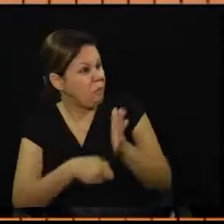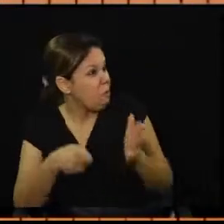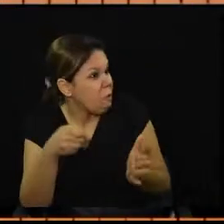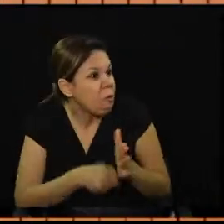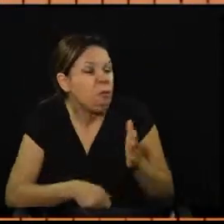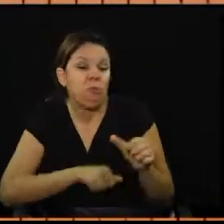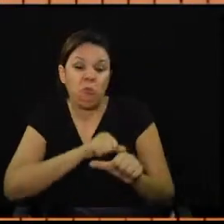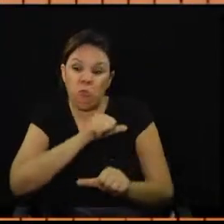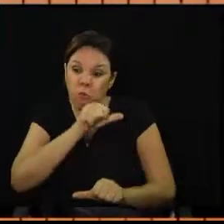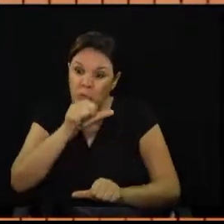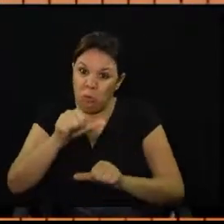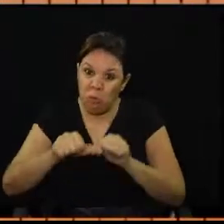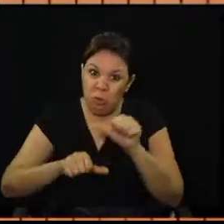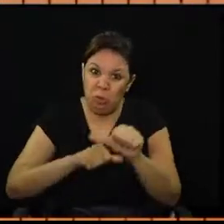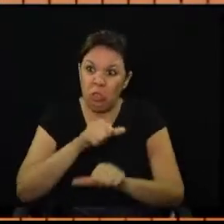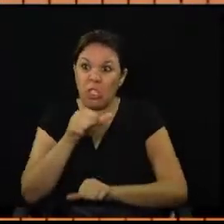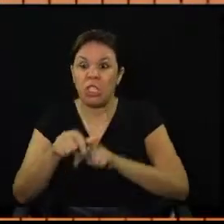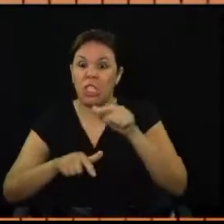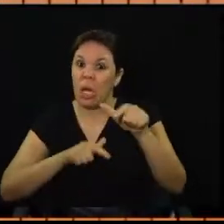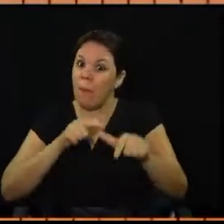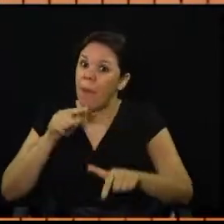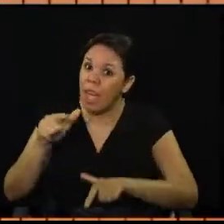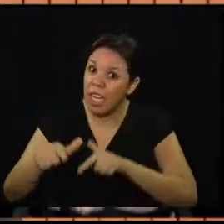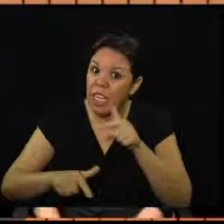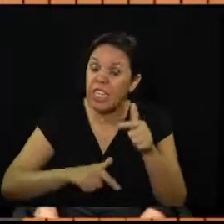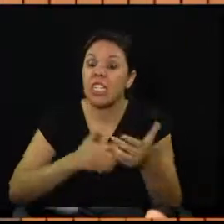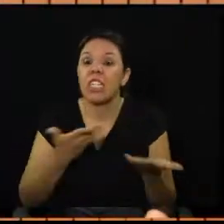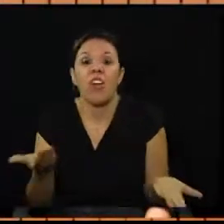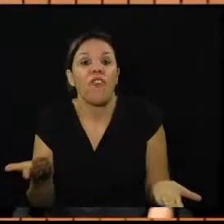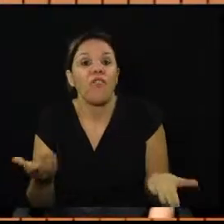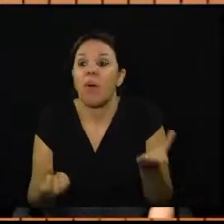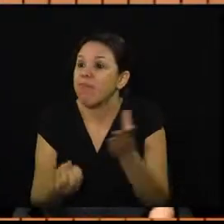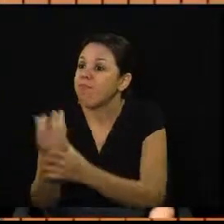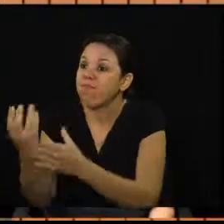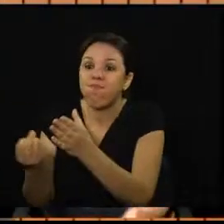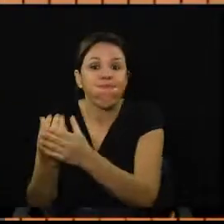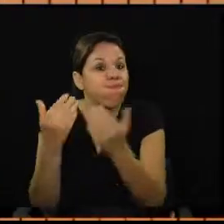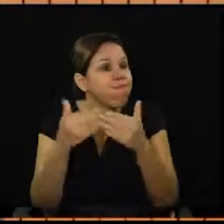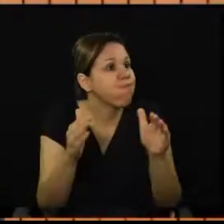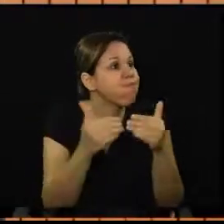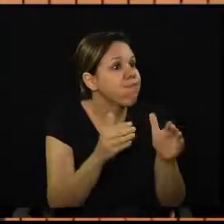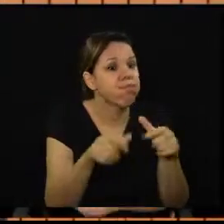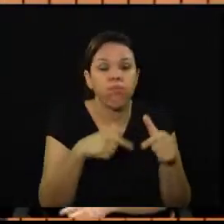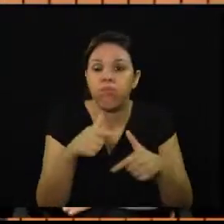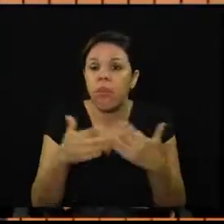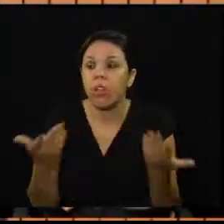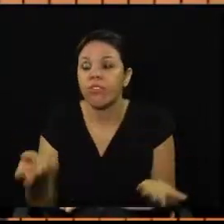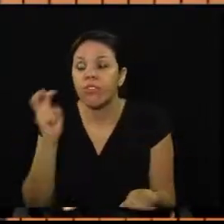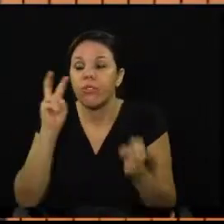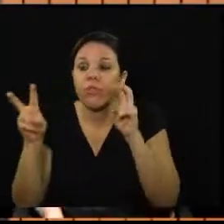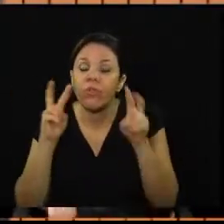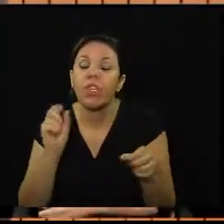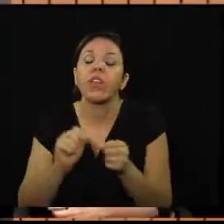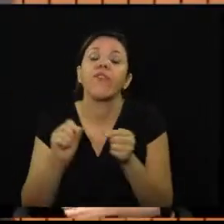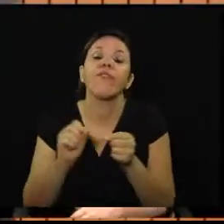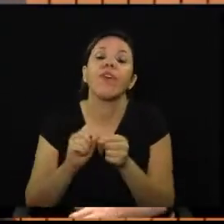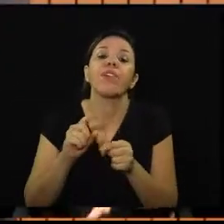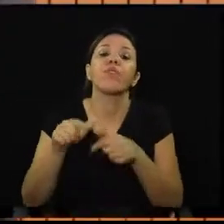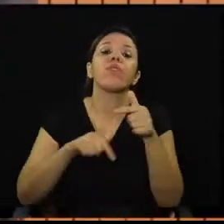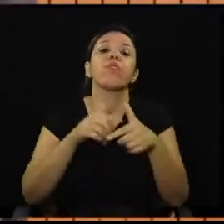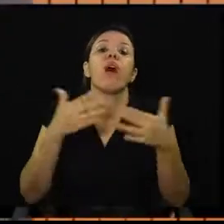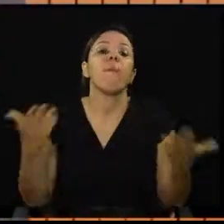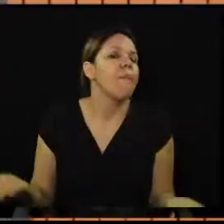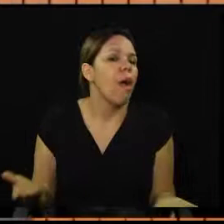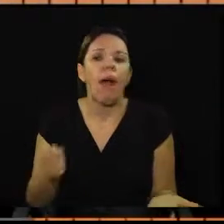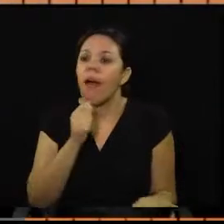reforma trabalhista, nós não vamos criar mais emprego. E a gente vê que fez a reforma e os empregos não